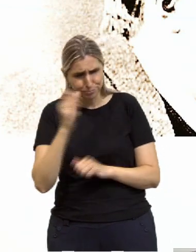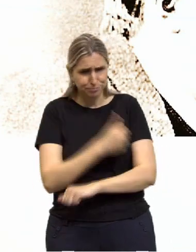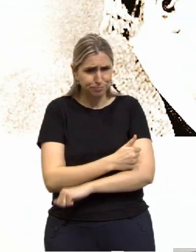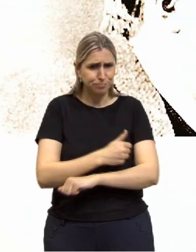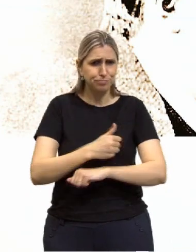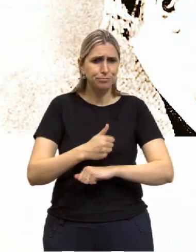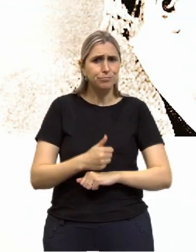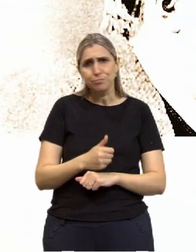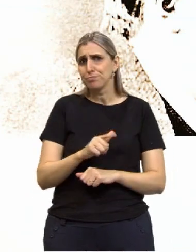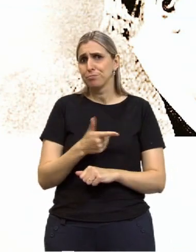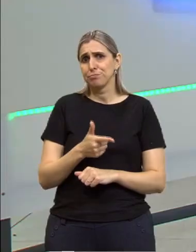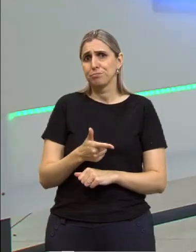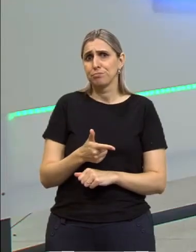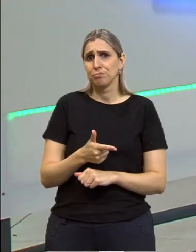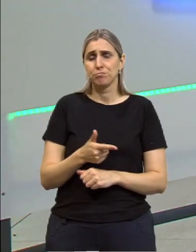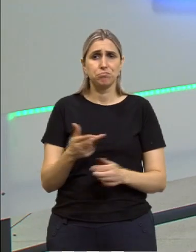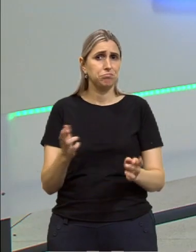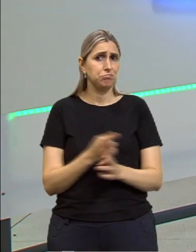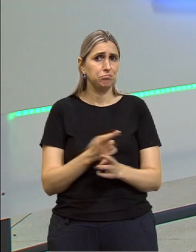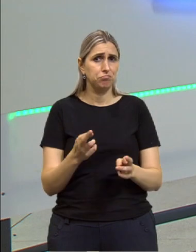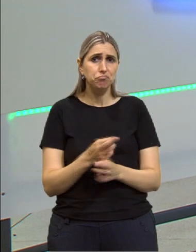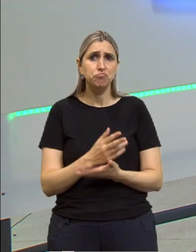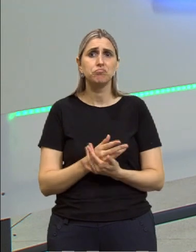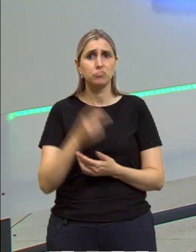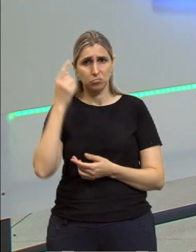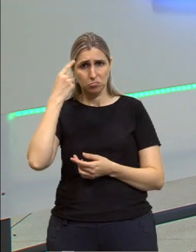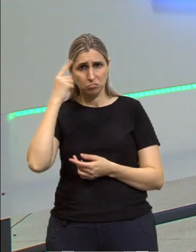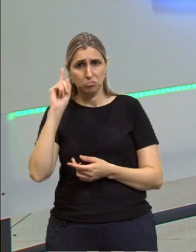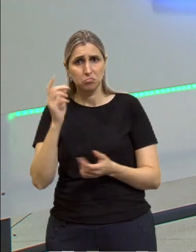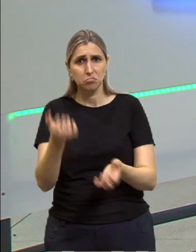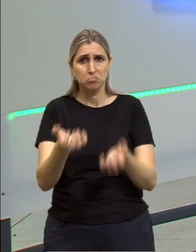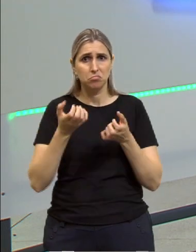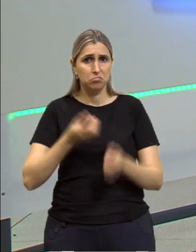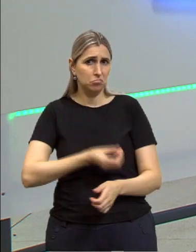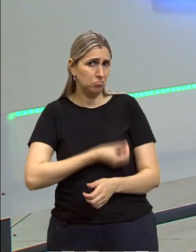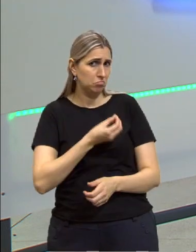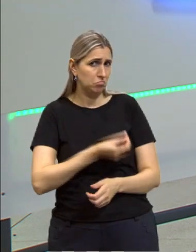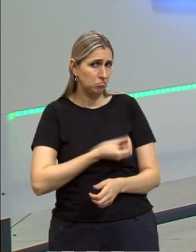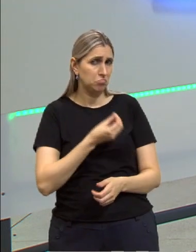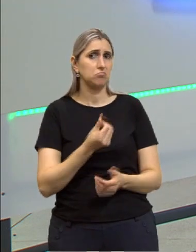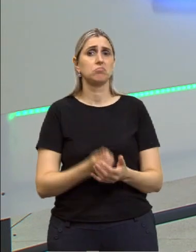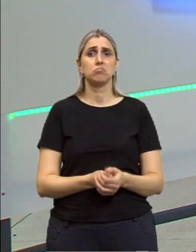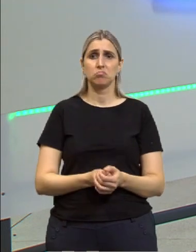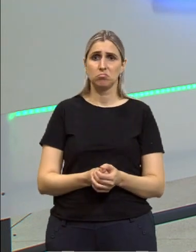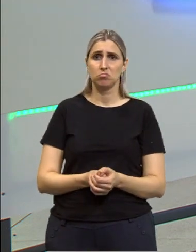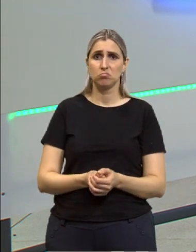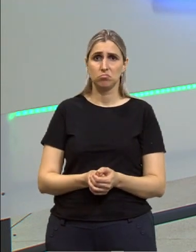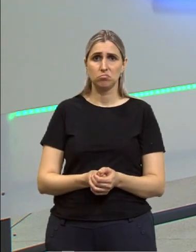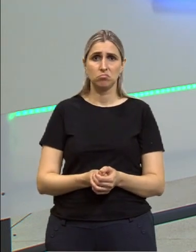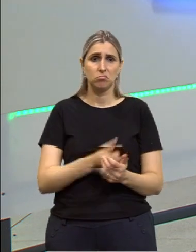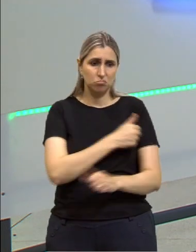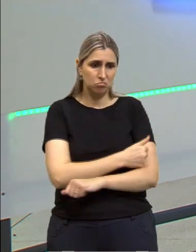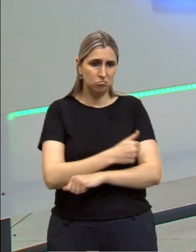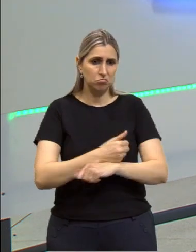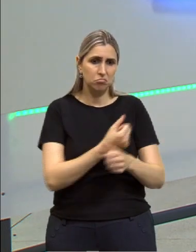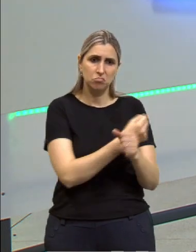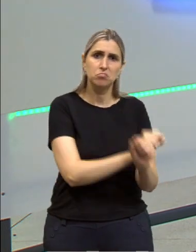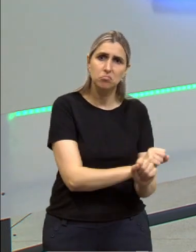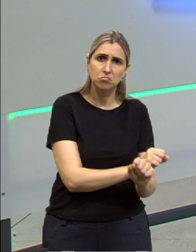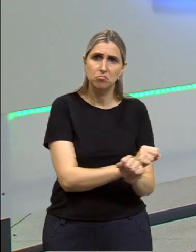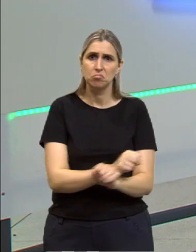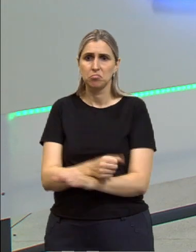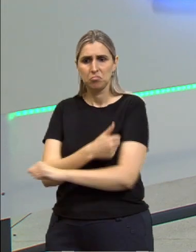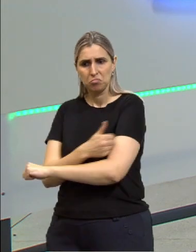moral aí não tem muito a ver com a ideia de querer viver, a moral dos escravos versus a moral do